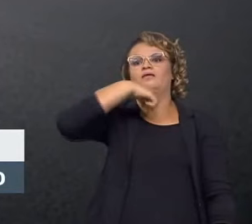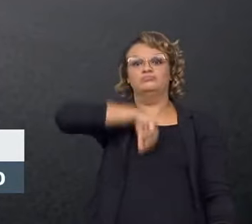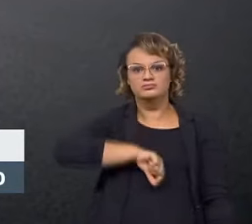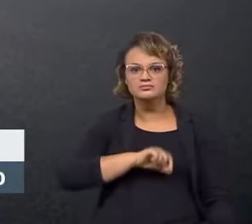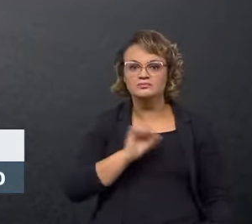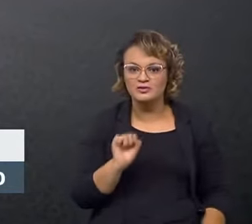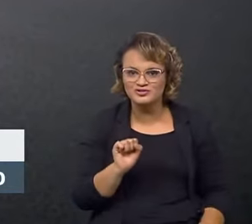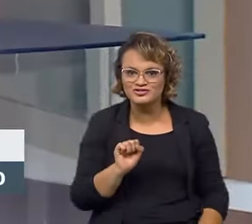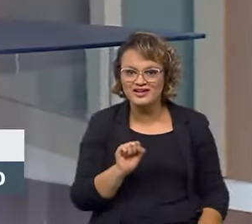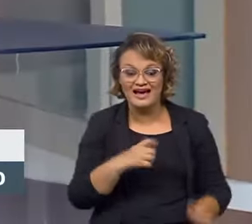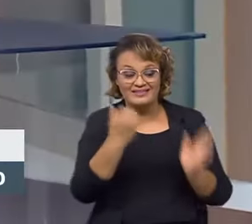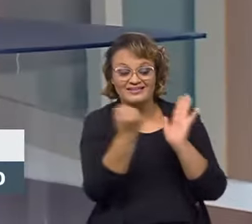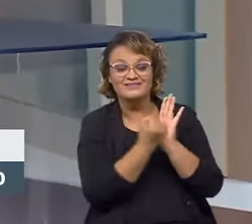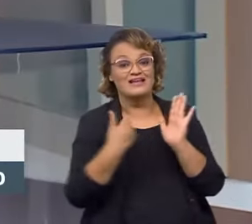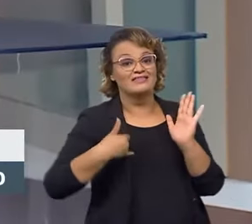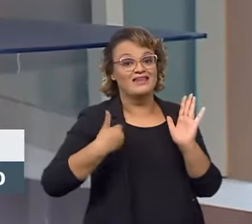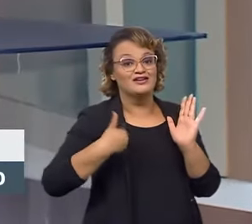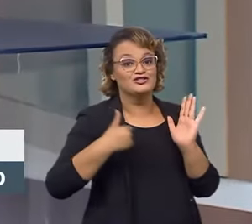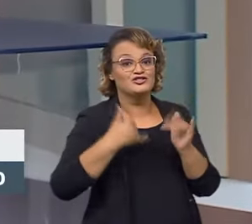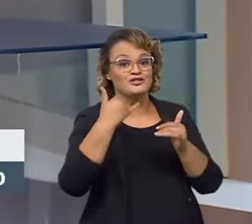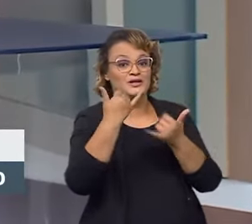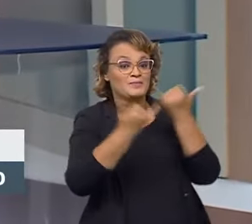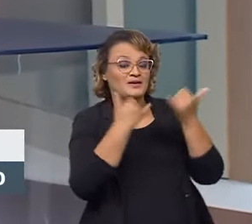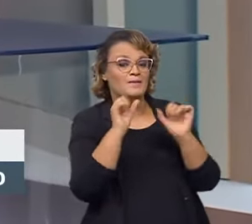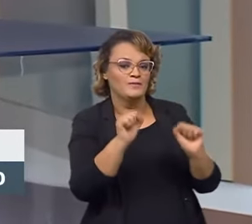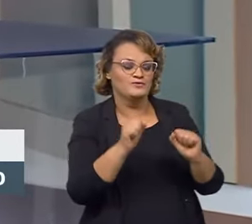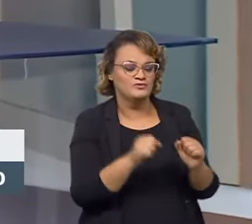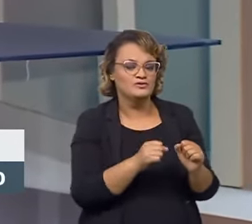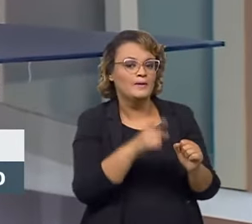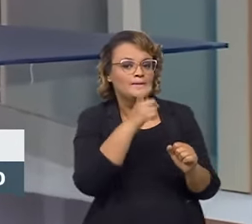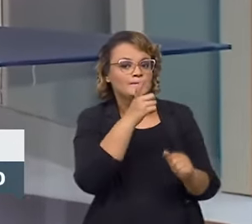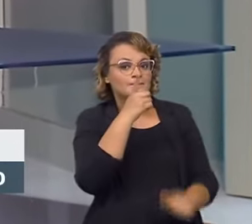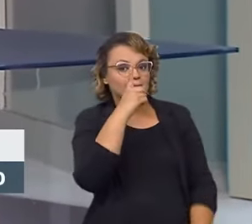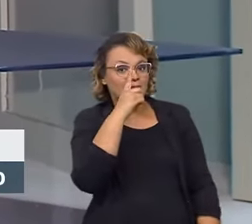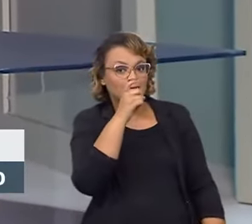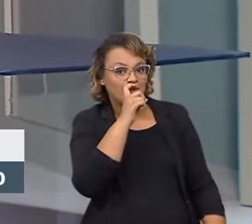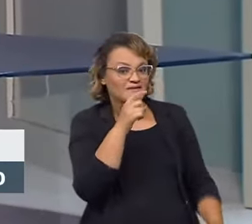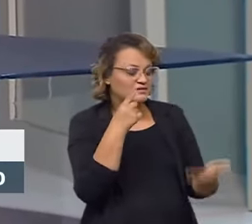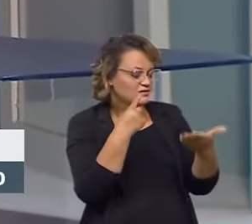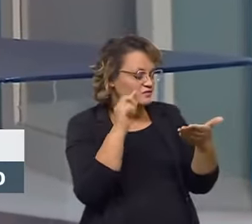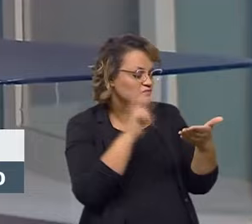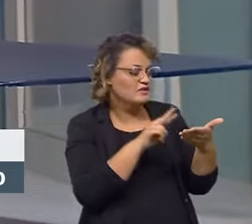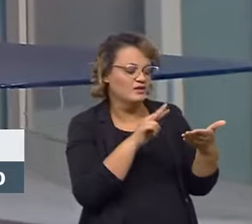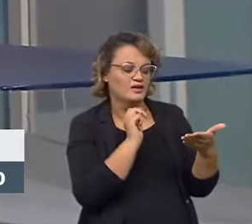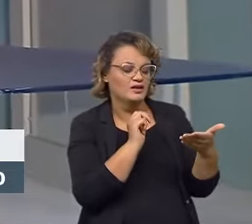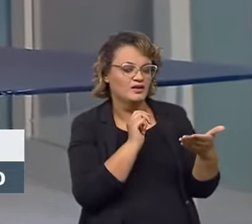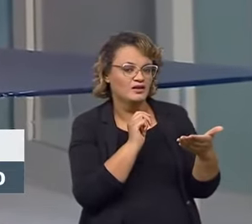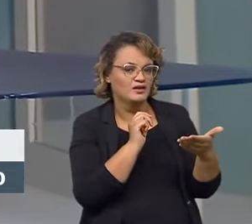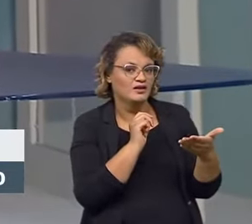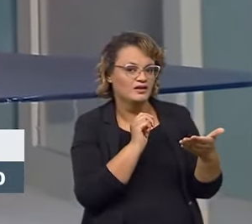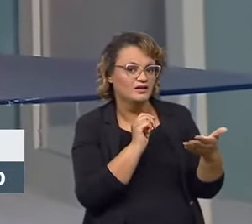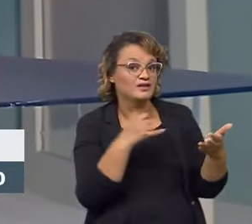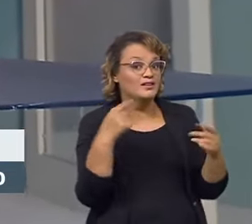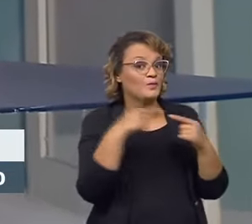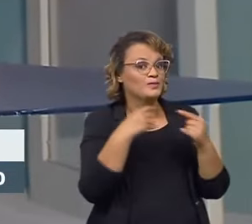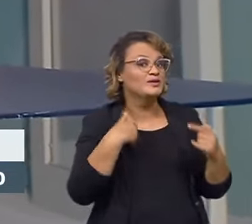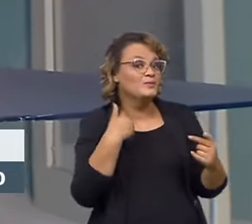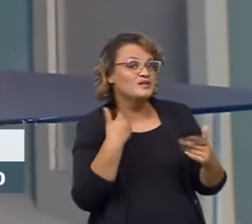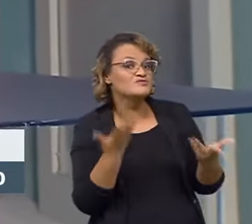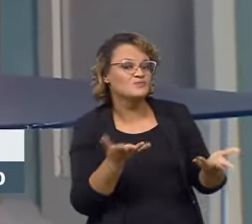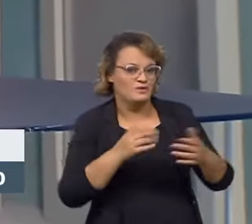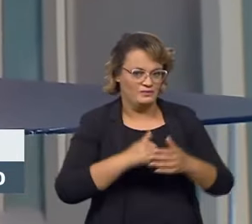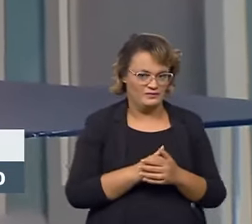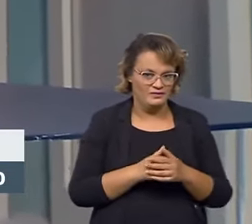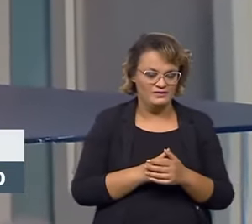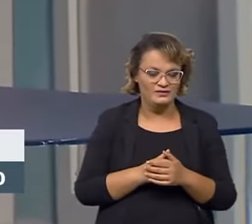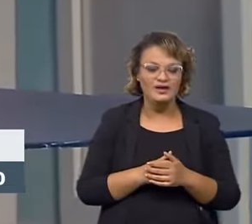etária da utilização do próprio brinquedo, que os pais têm que observar, porque eles são testados de acordo com aquela faixa etária. Então, não